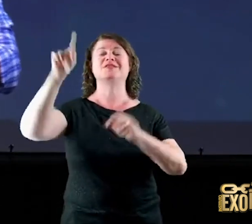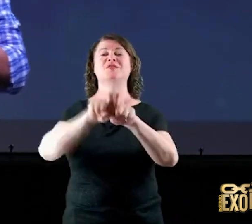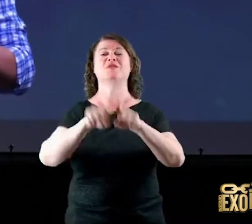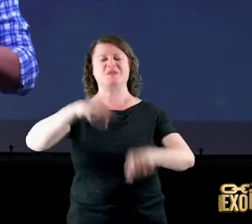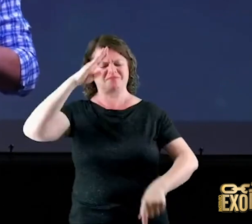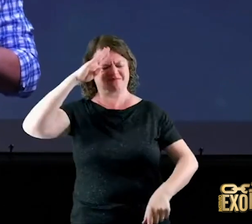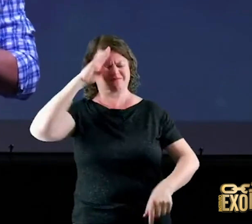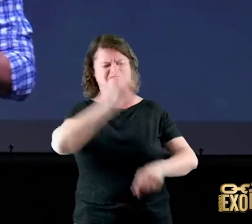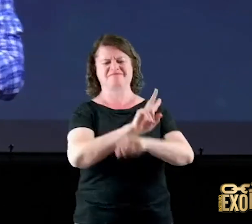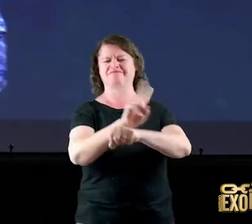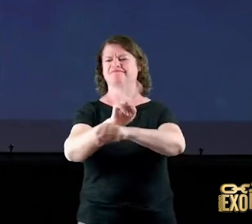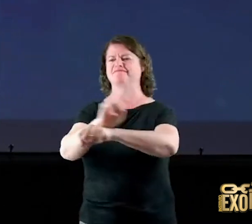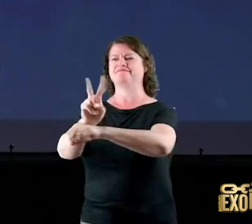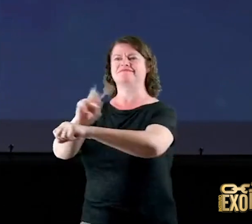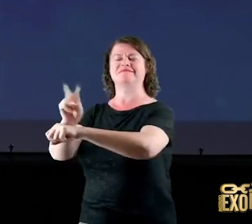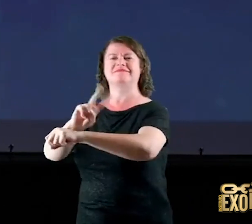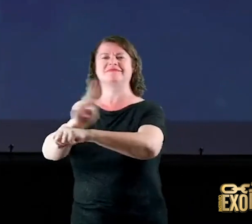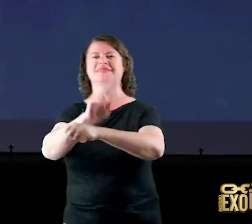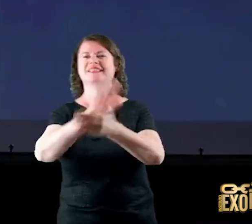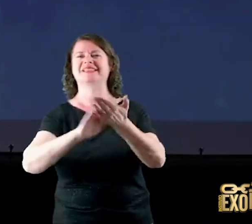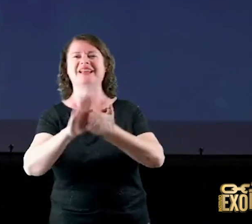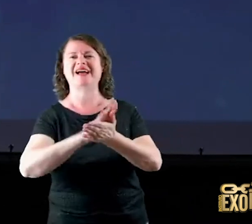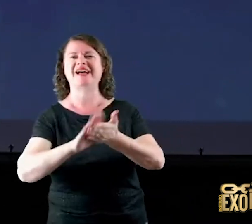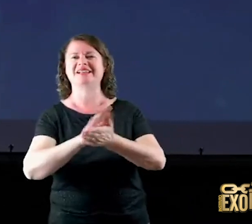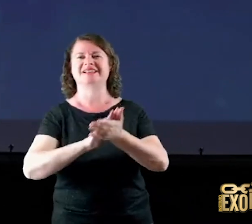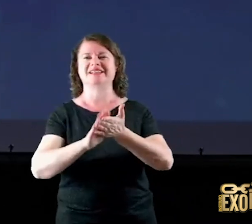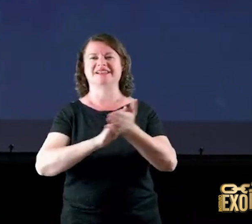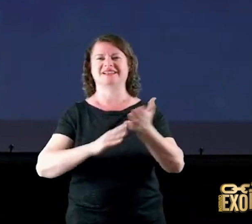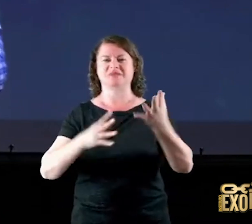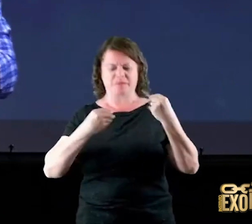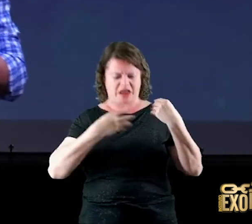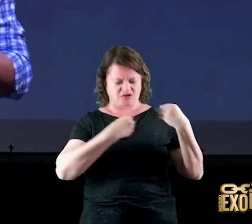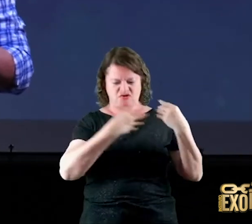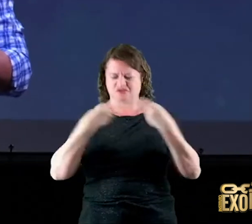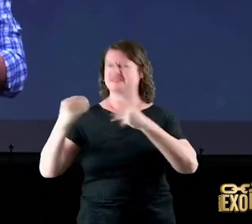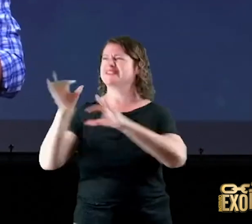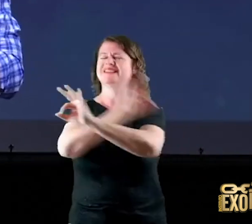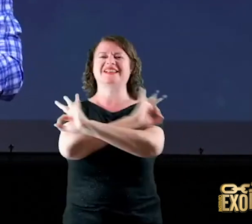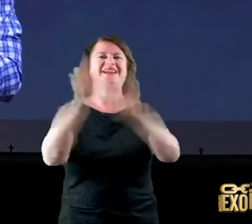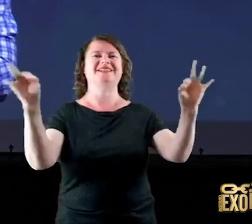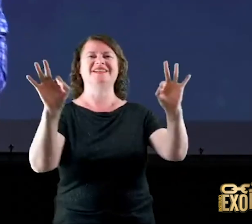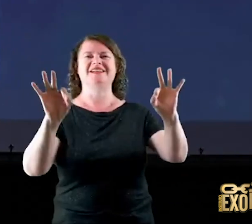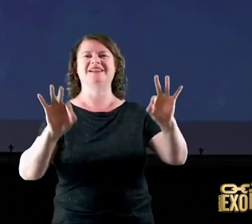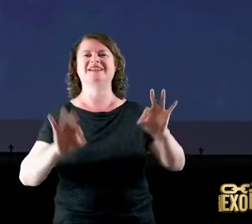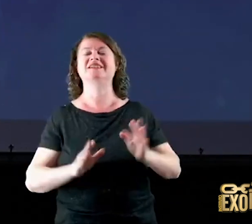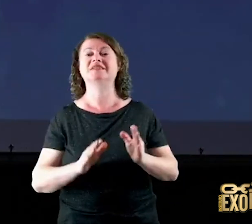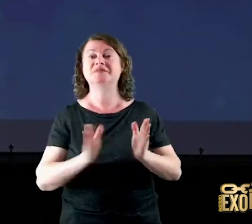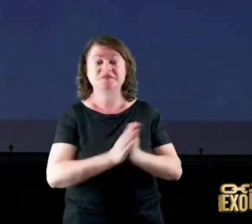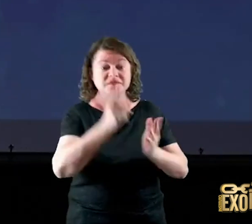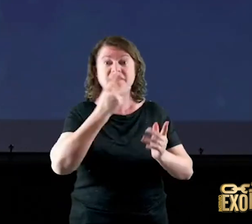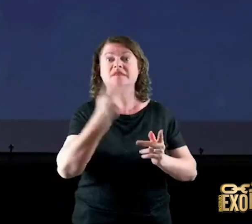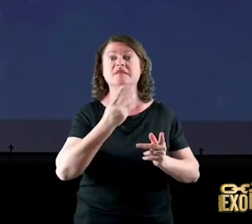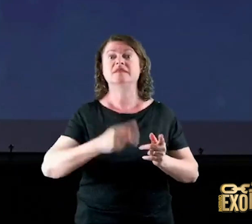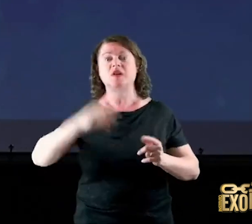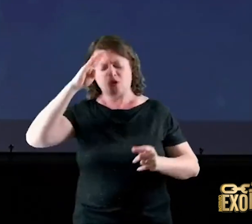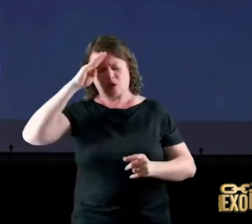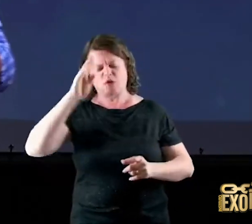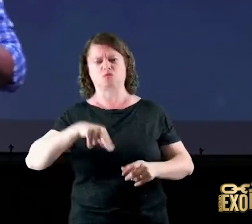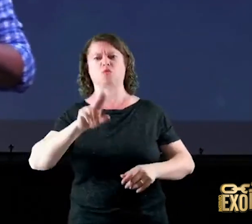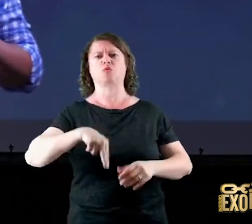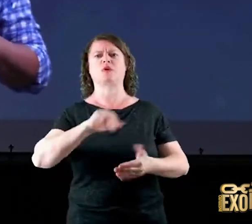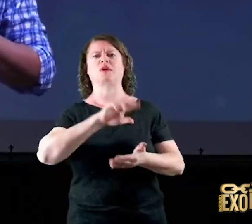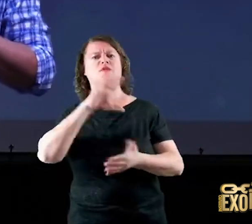de Israel tua palavra diz que o sentinela de Israel não dorme que não cochila o guarda de Israel